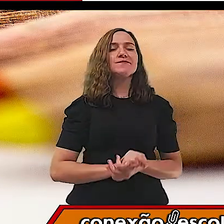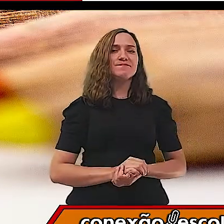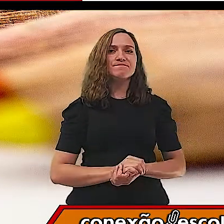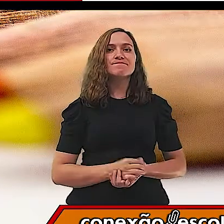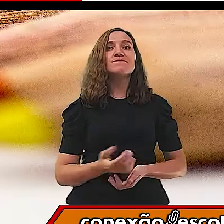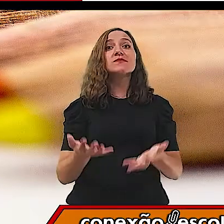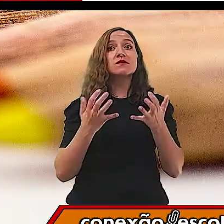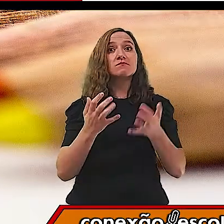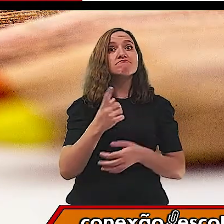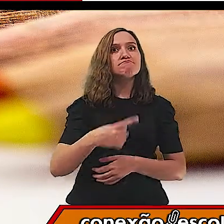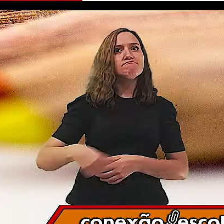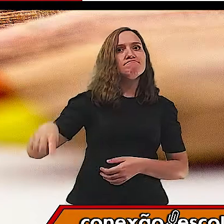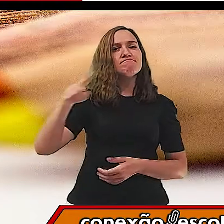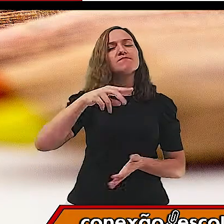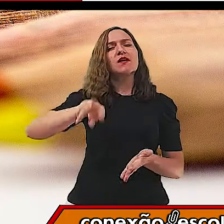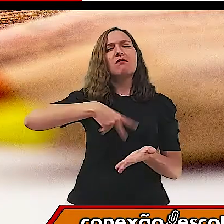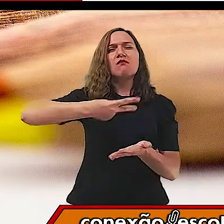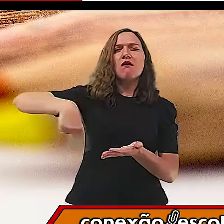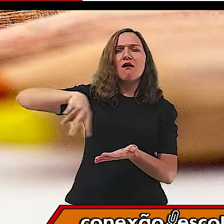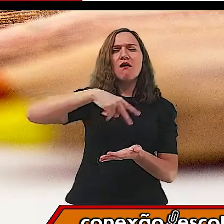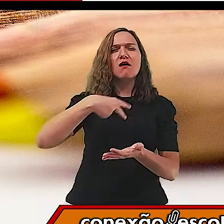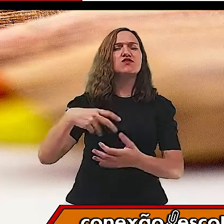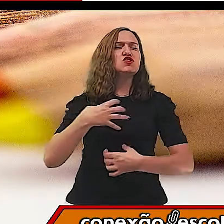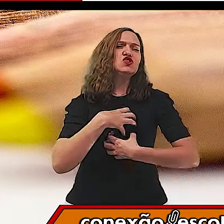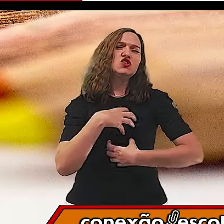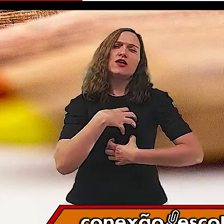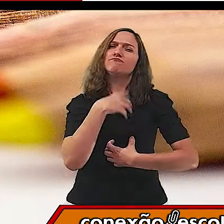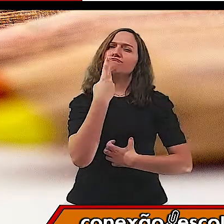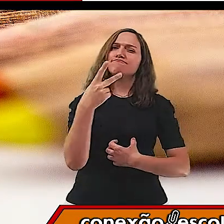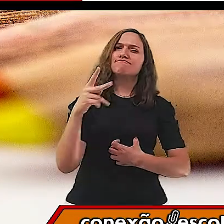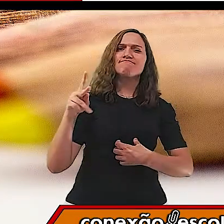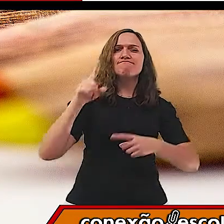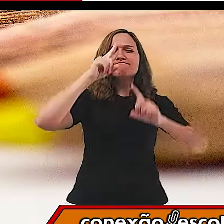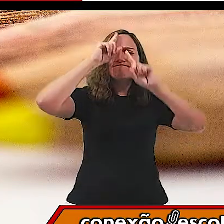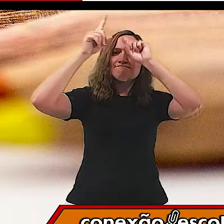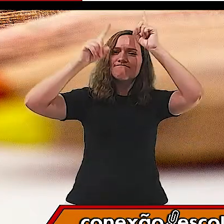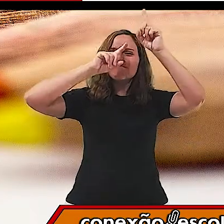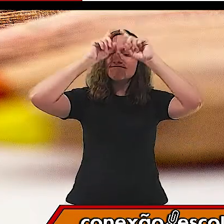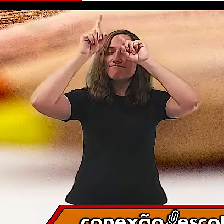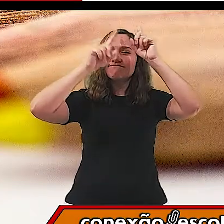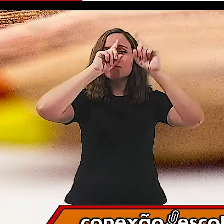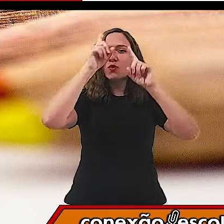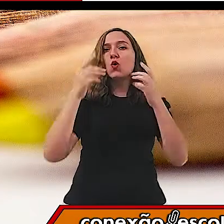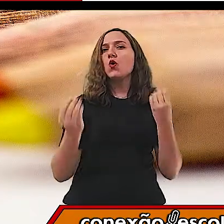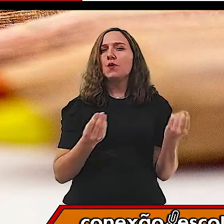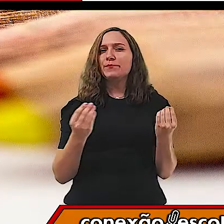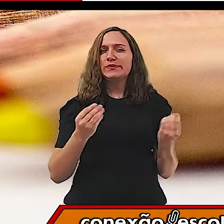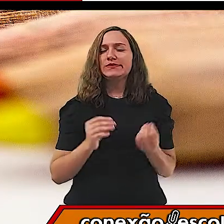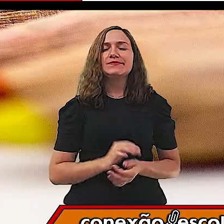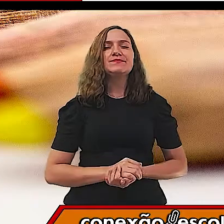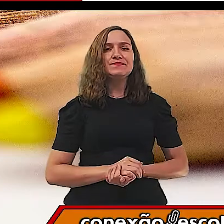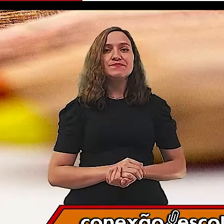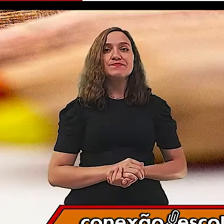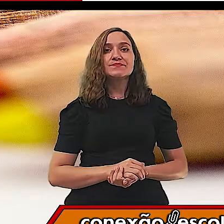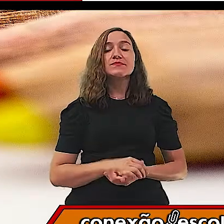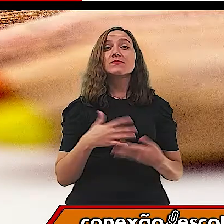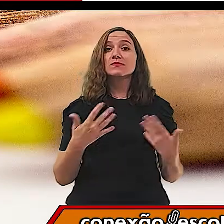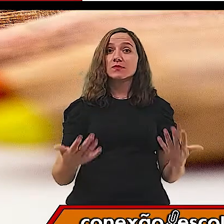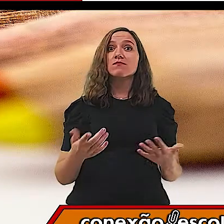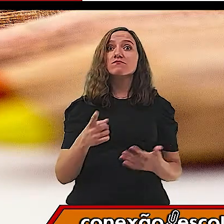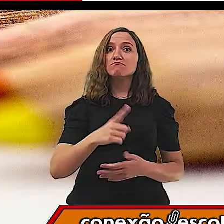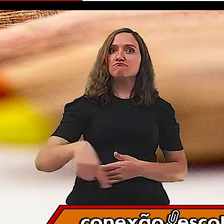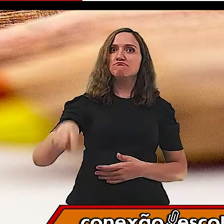vocês dancem conforme a imaginação de vocês. Ou seja, para a primeira dança,